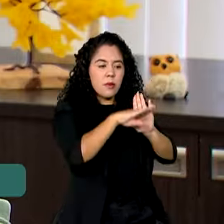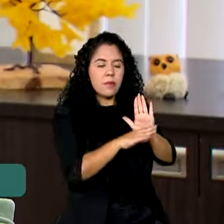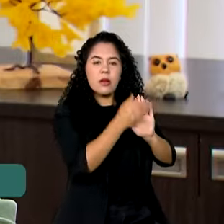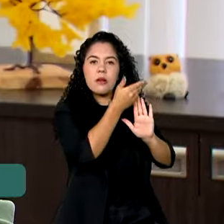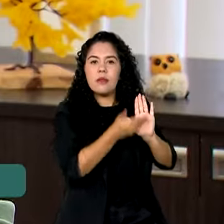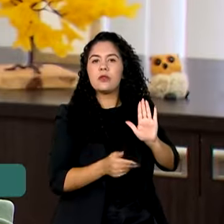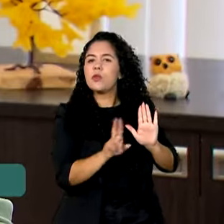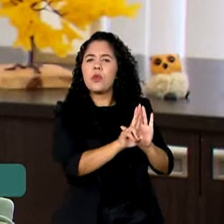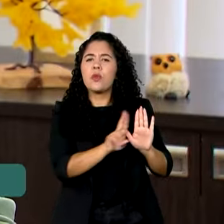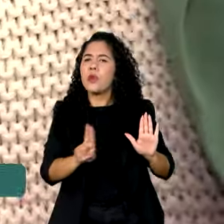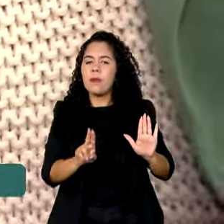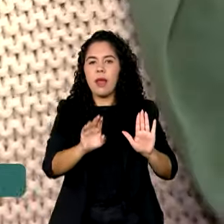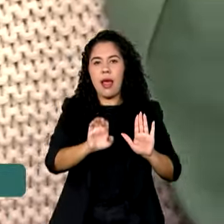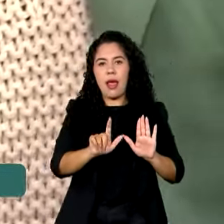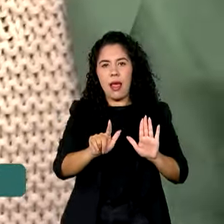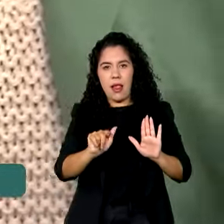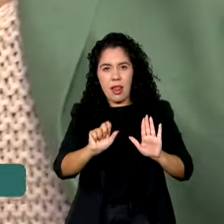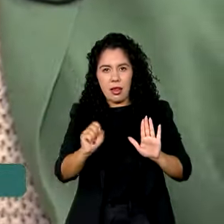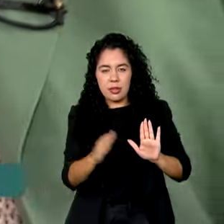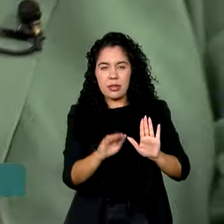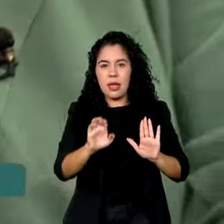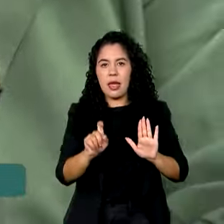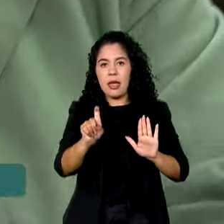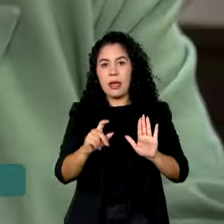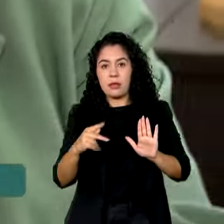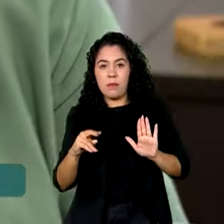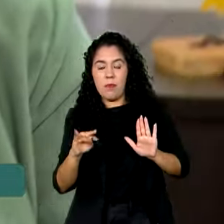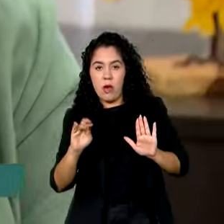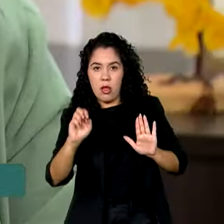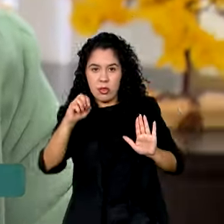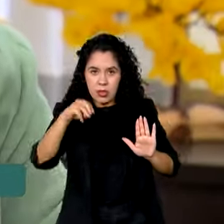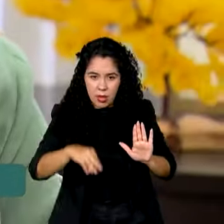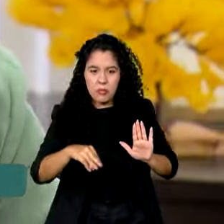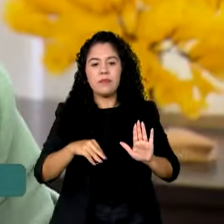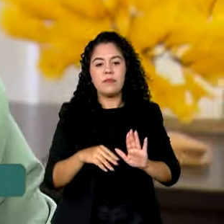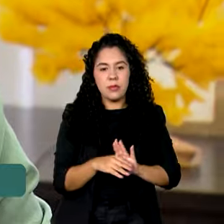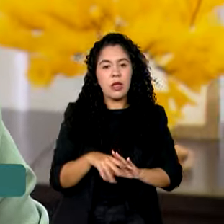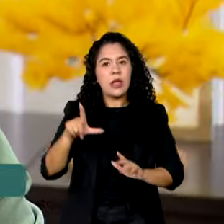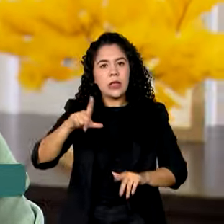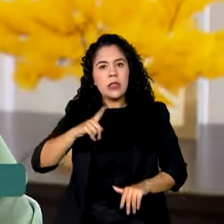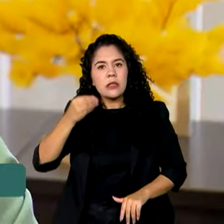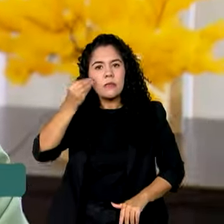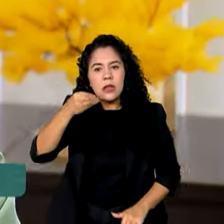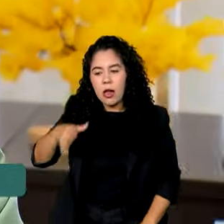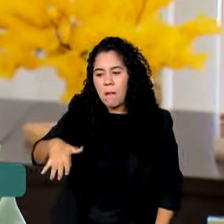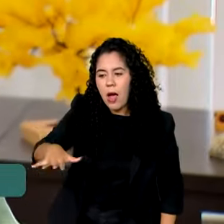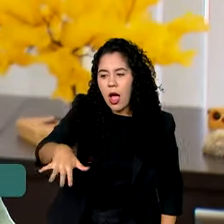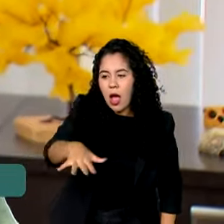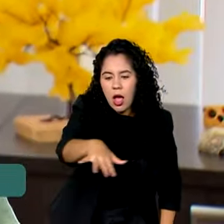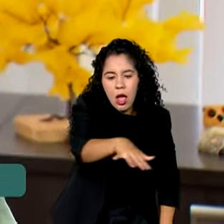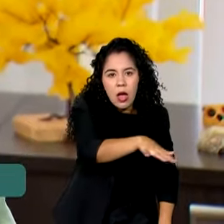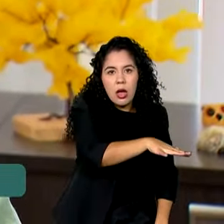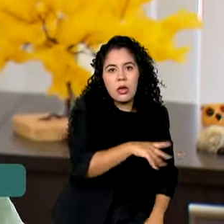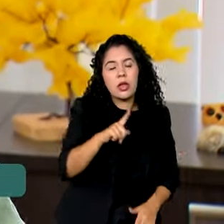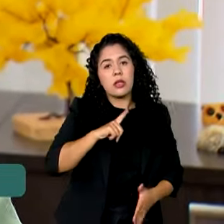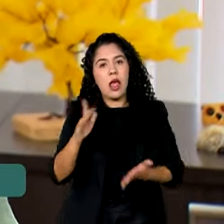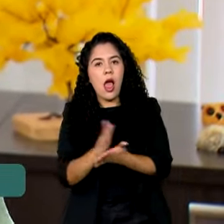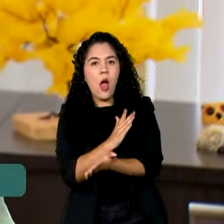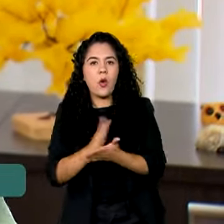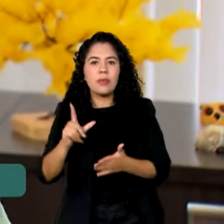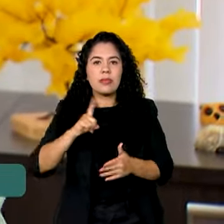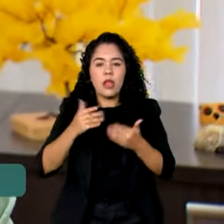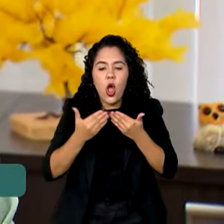programa de mentorias que conecta empreendedoras experientes no setor a mulheres que estão no início da